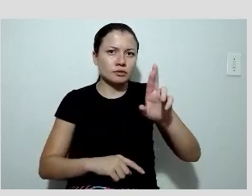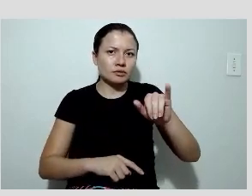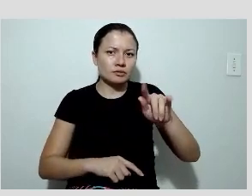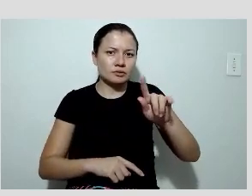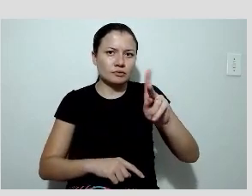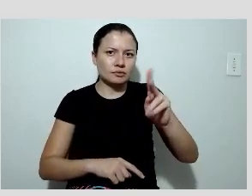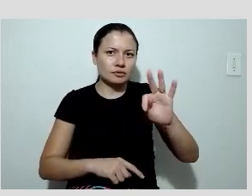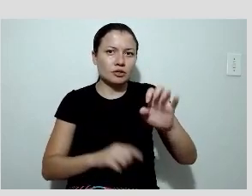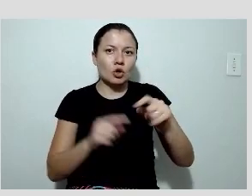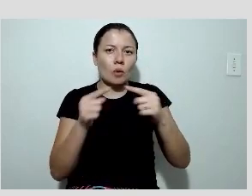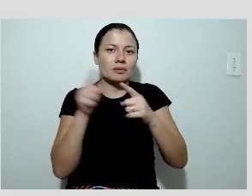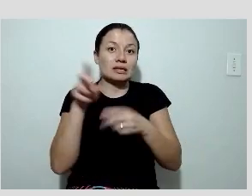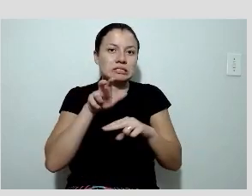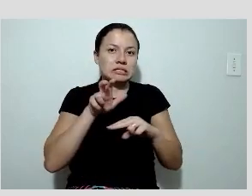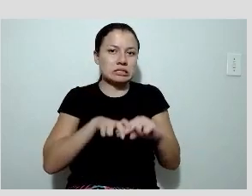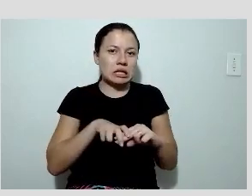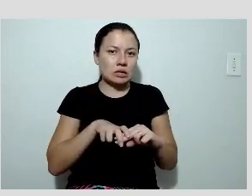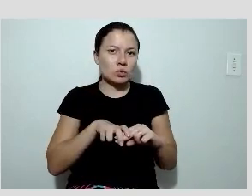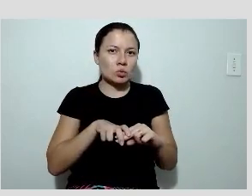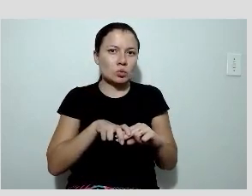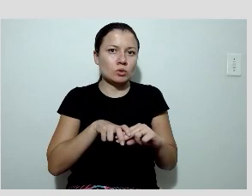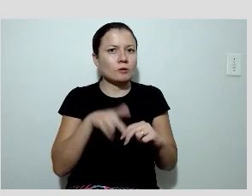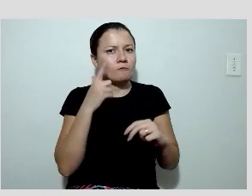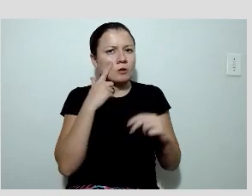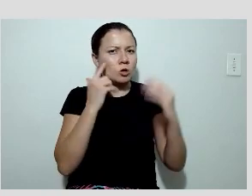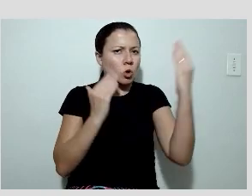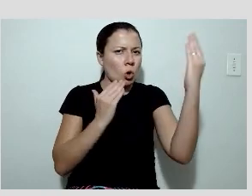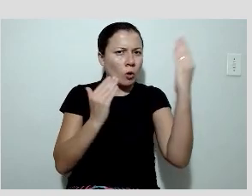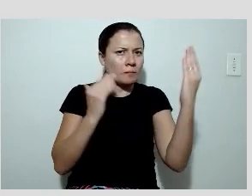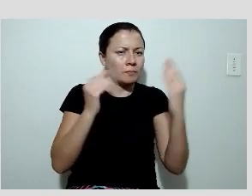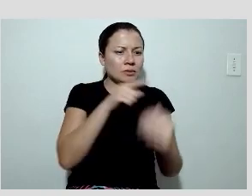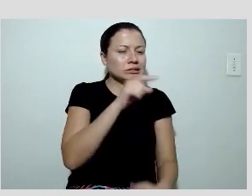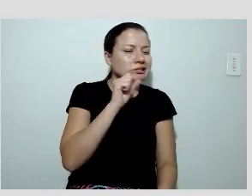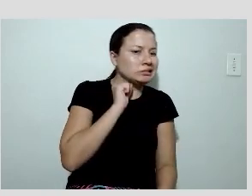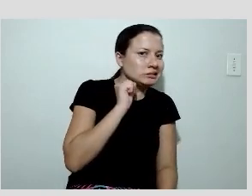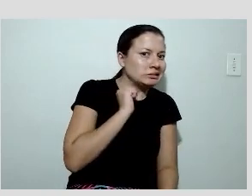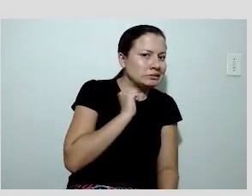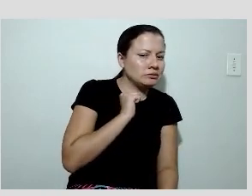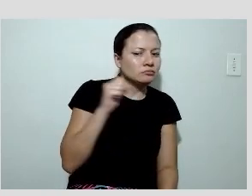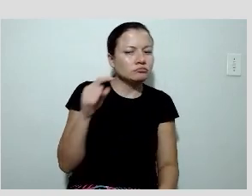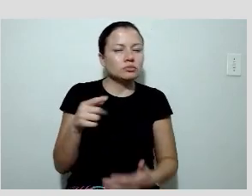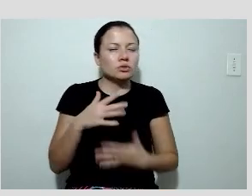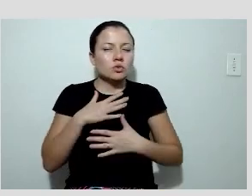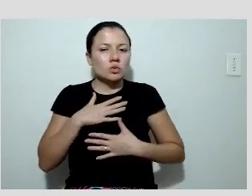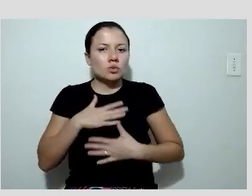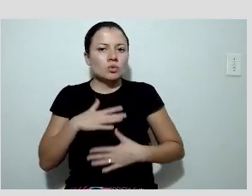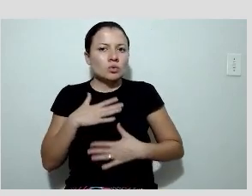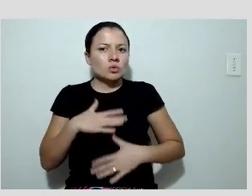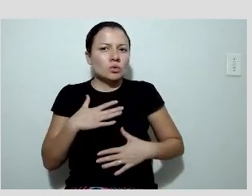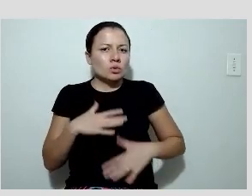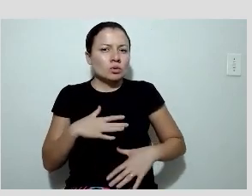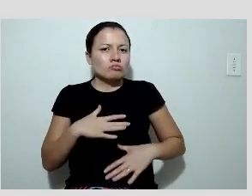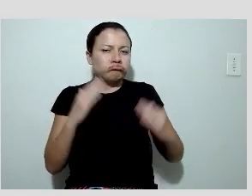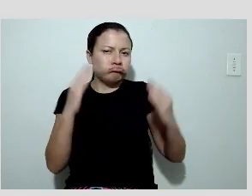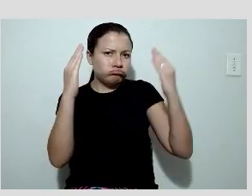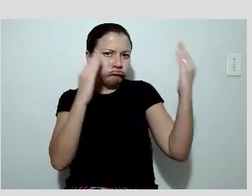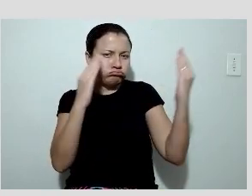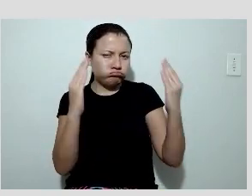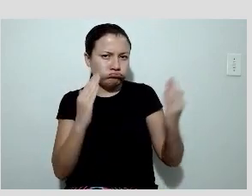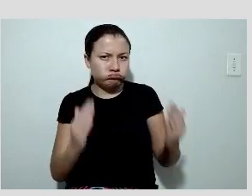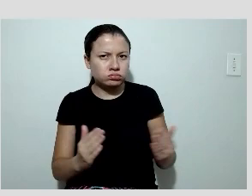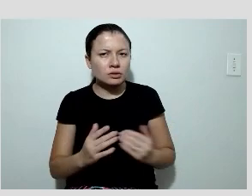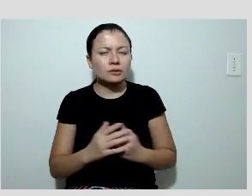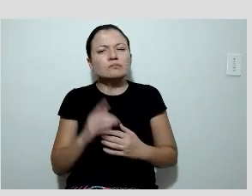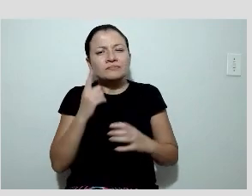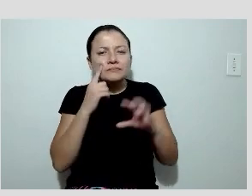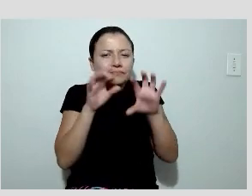compara o upright do estresse com o upright do repouso. E quando a gente tem uma região de hipocapitação, a gente